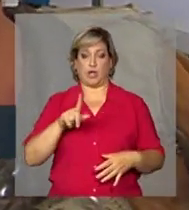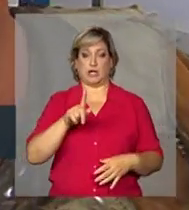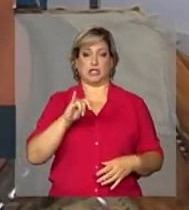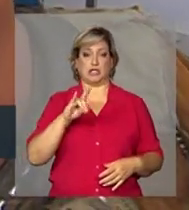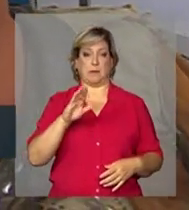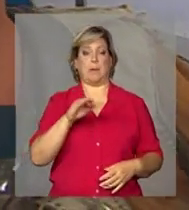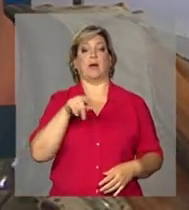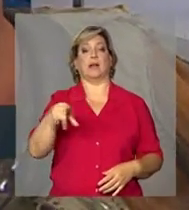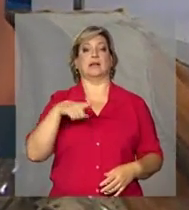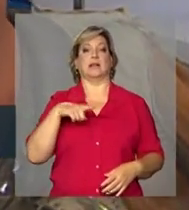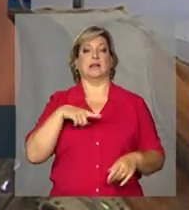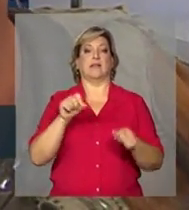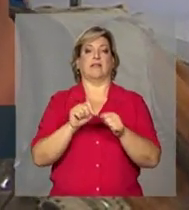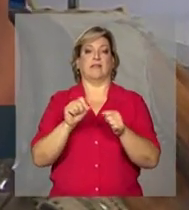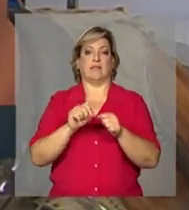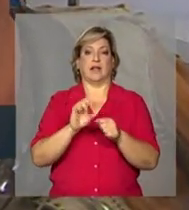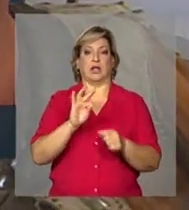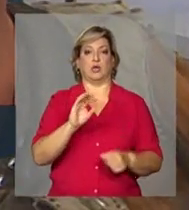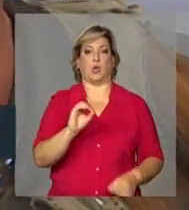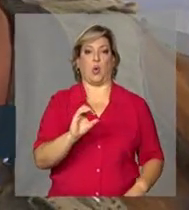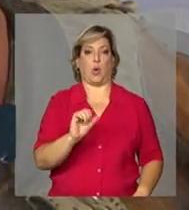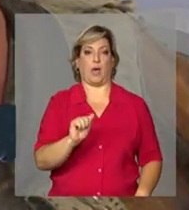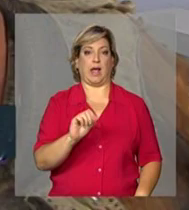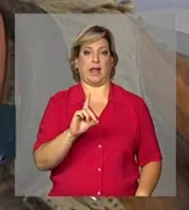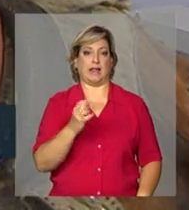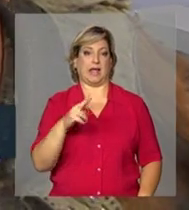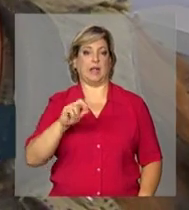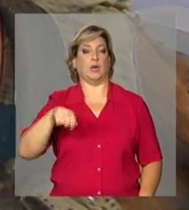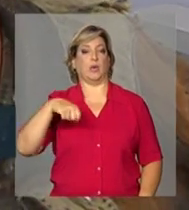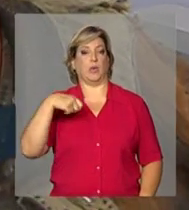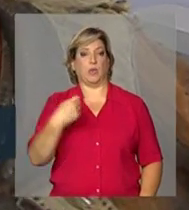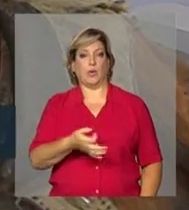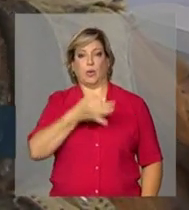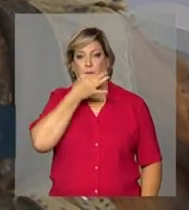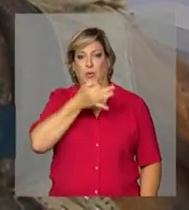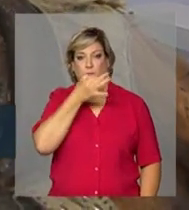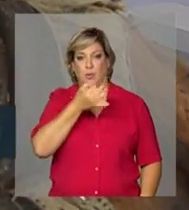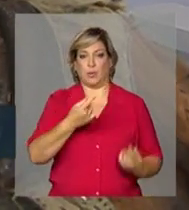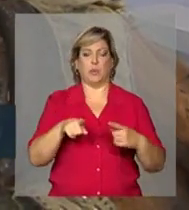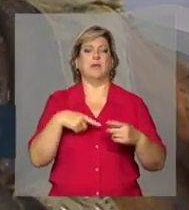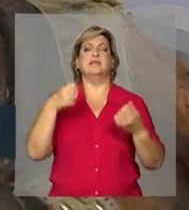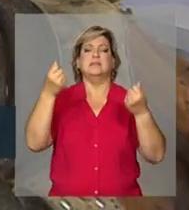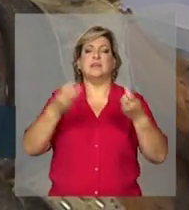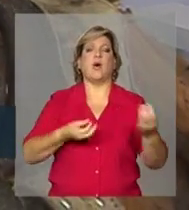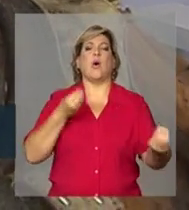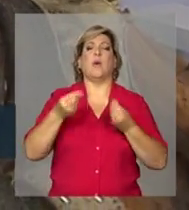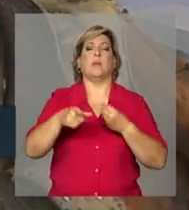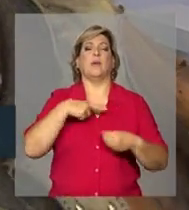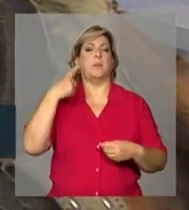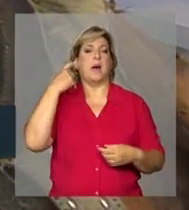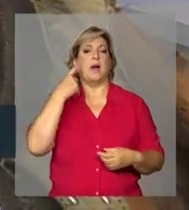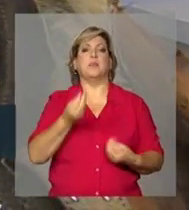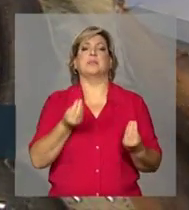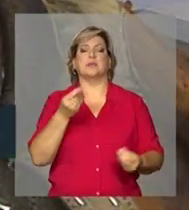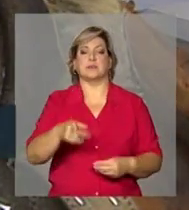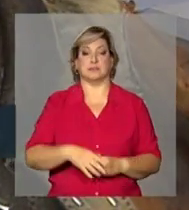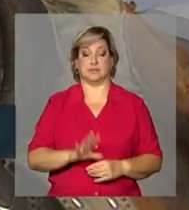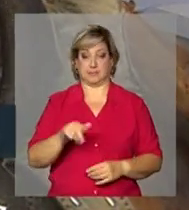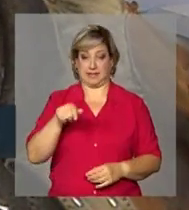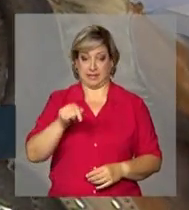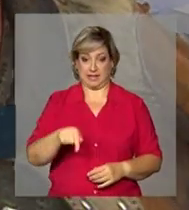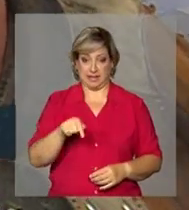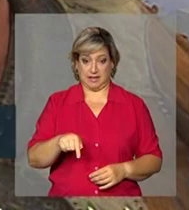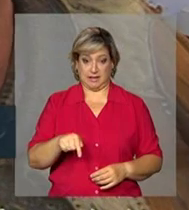toadeiro, é o nome correto aqui usado pelo sertanejo de Alagoas. Explica para a gente o que faz um toadeiro. Na verdade,